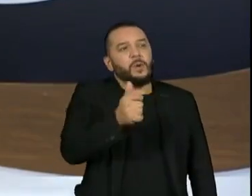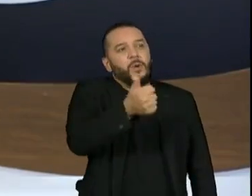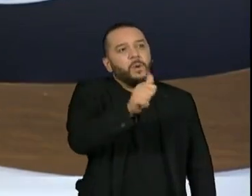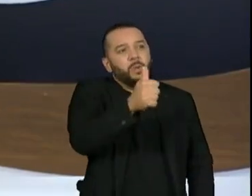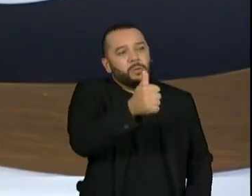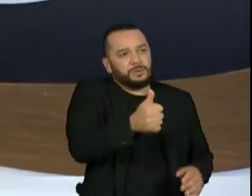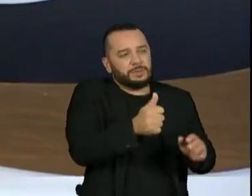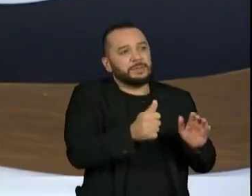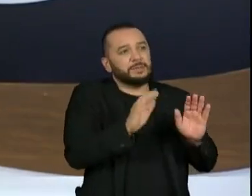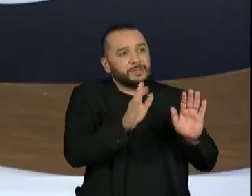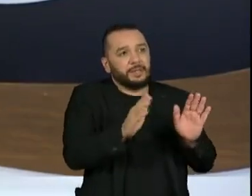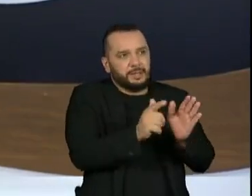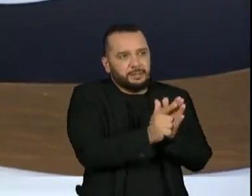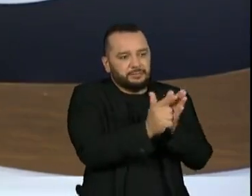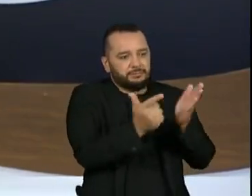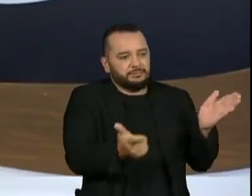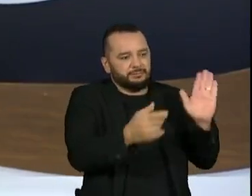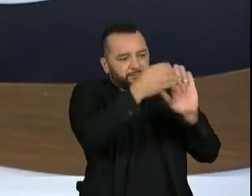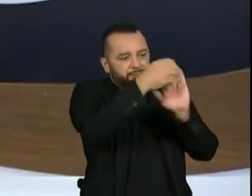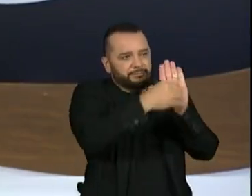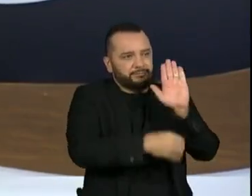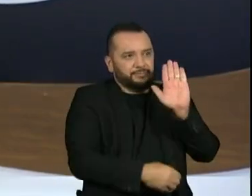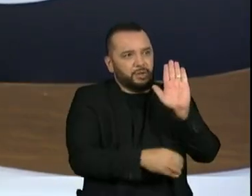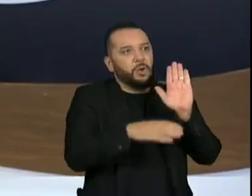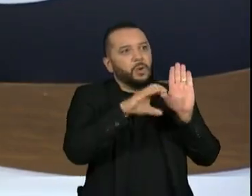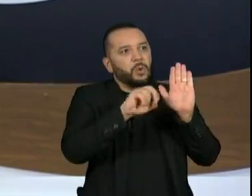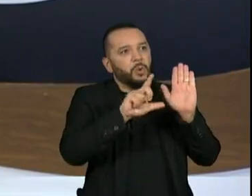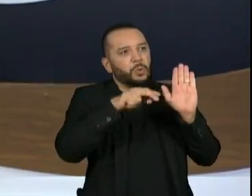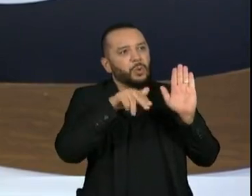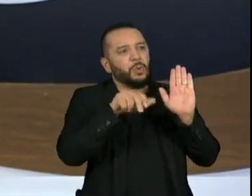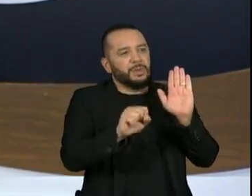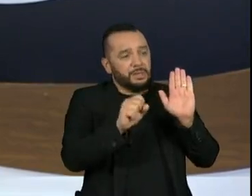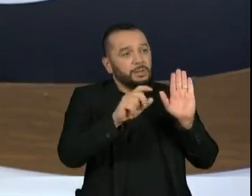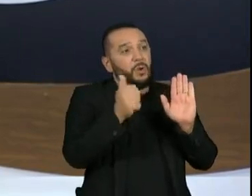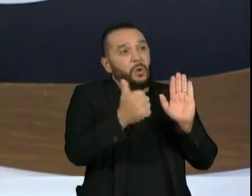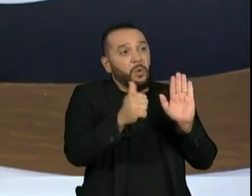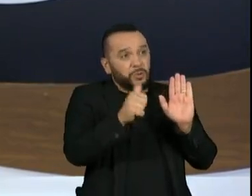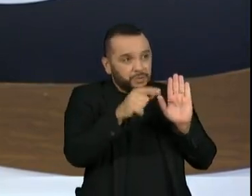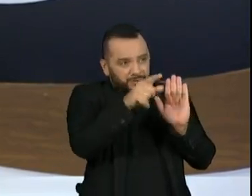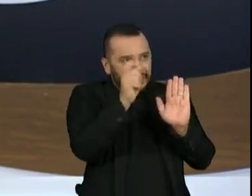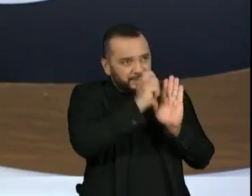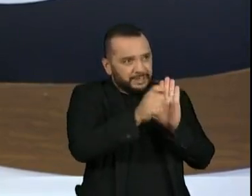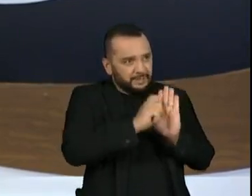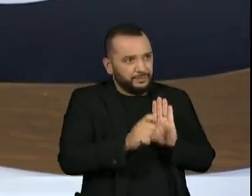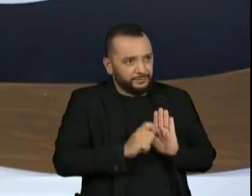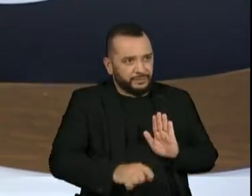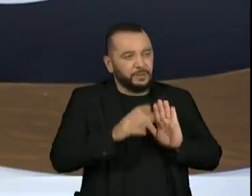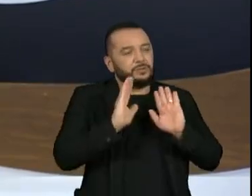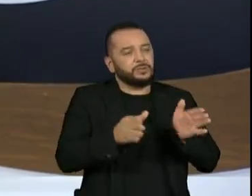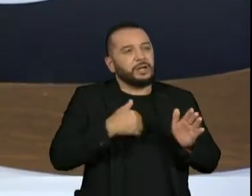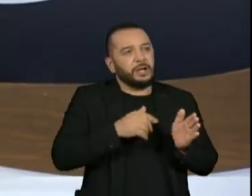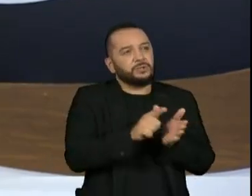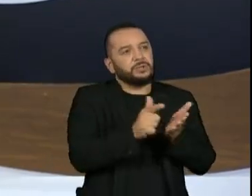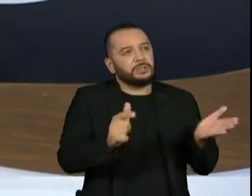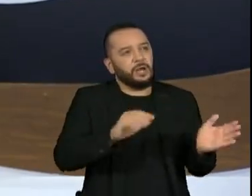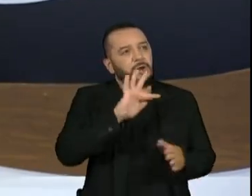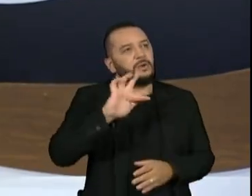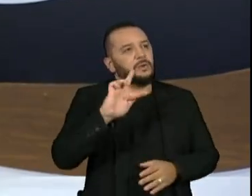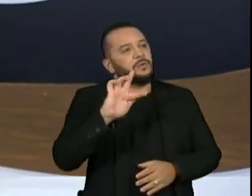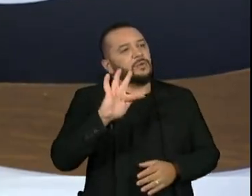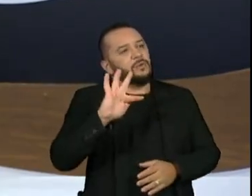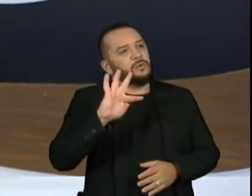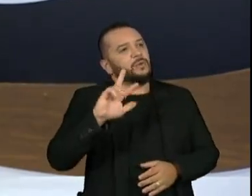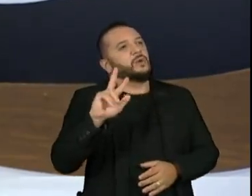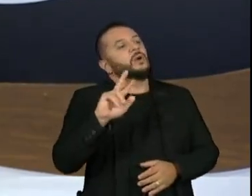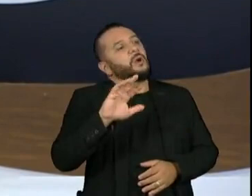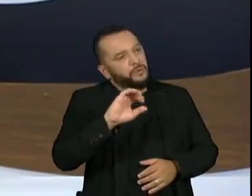e um ensaio grande que saiu na Ilustríssima desse fim de semana, seus na Folha de São Paulo, a esse respeito, questionando justamente isso,